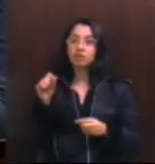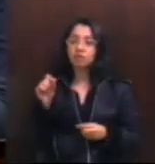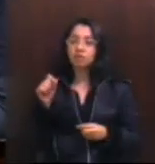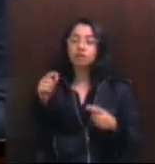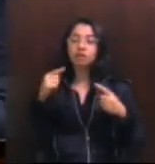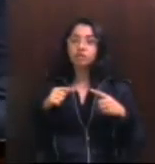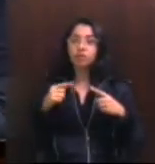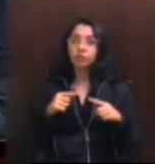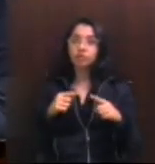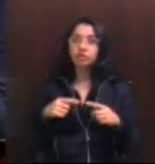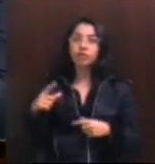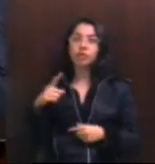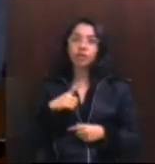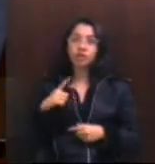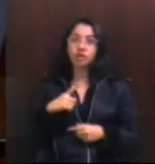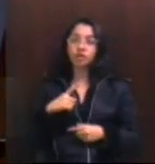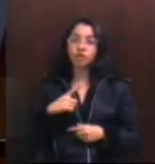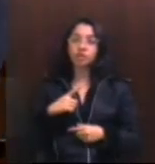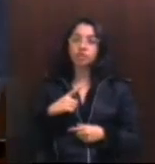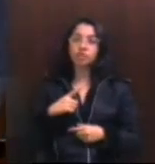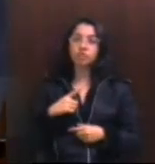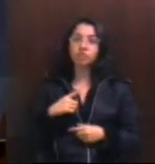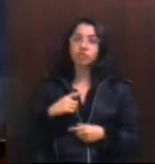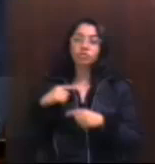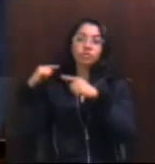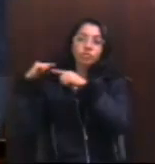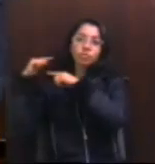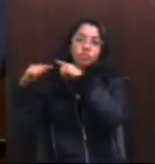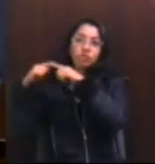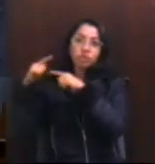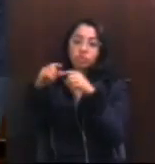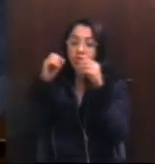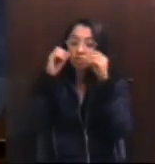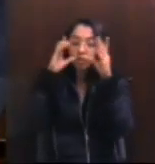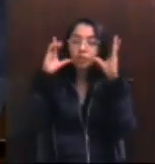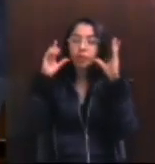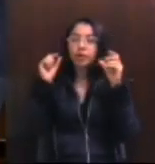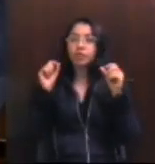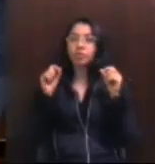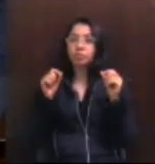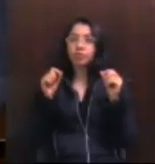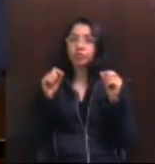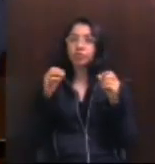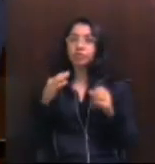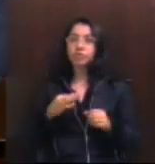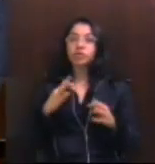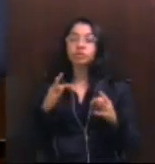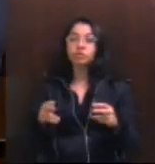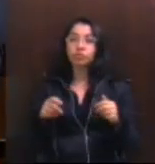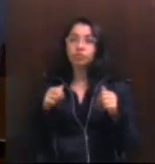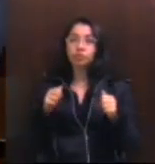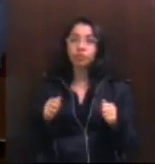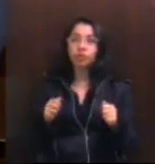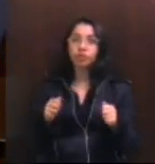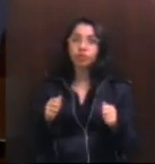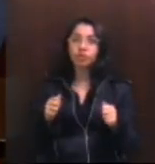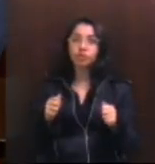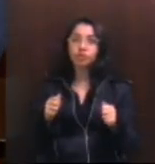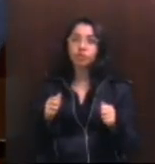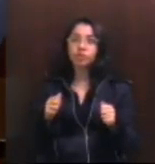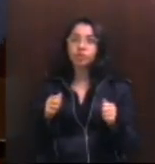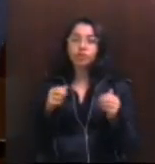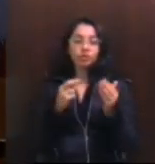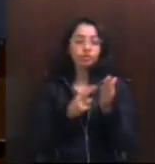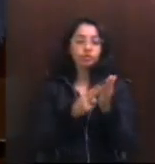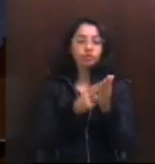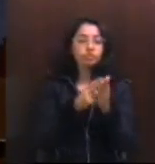luta é o que tem feito com que gerações se despertem para aquilo que parecia consagrado. Era como se todos estivéssemos,